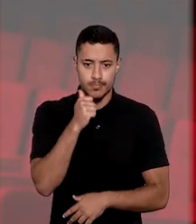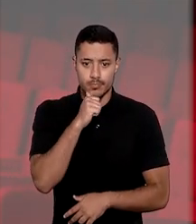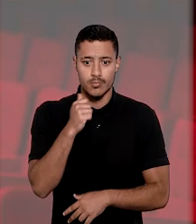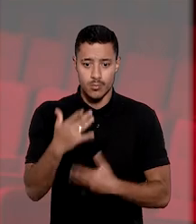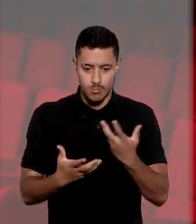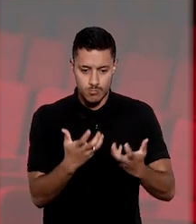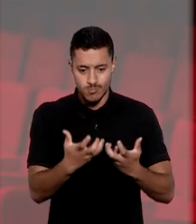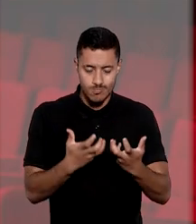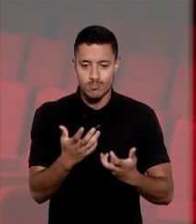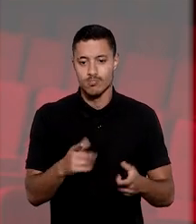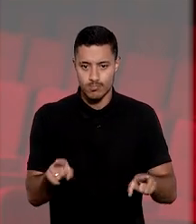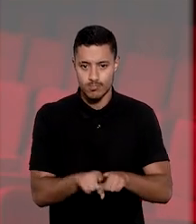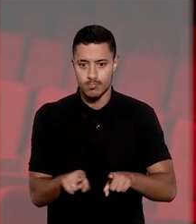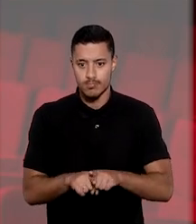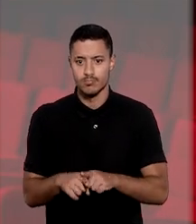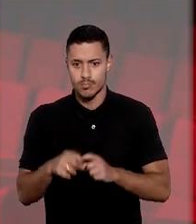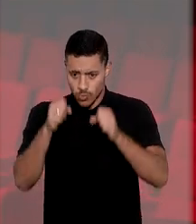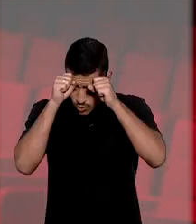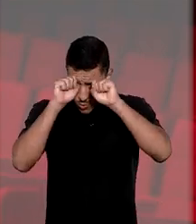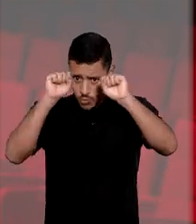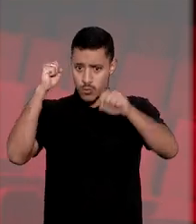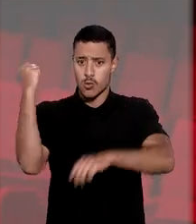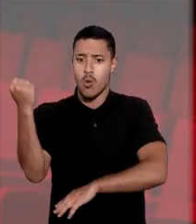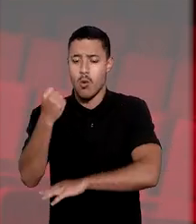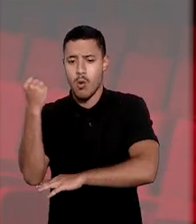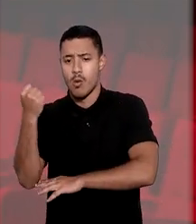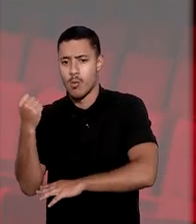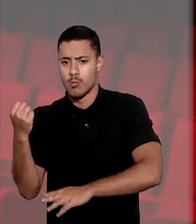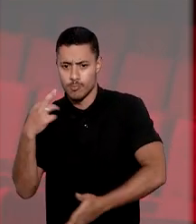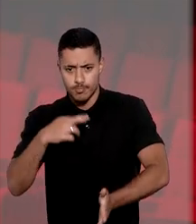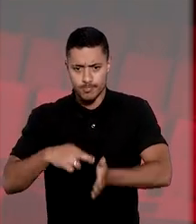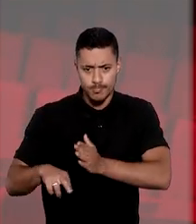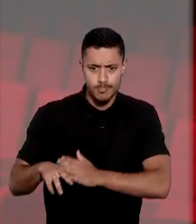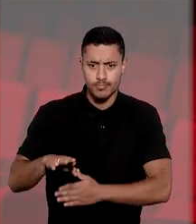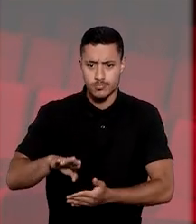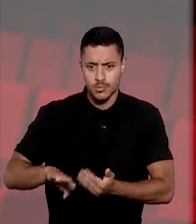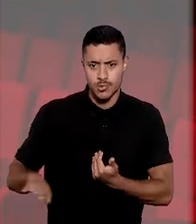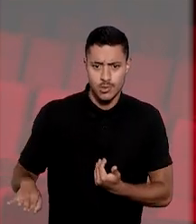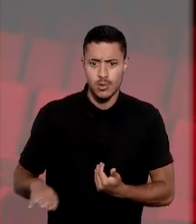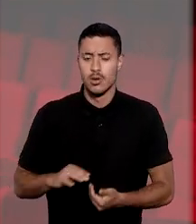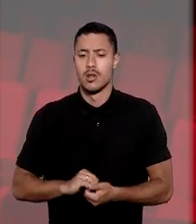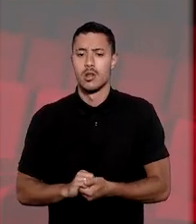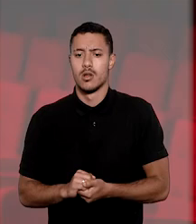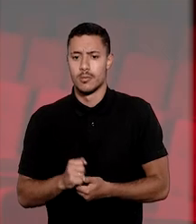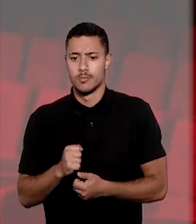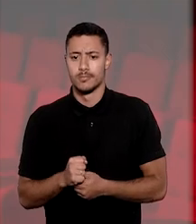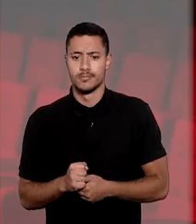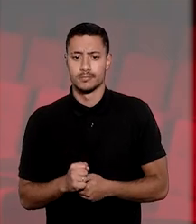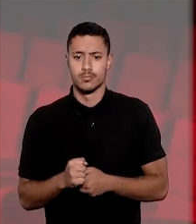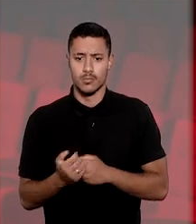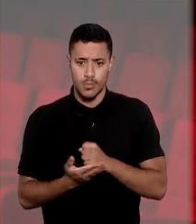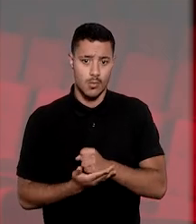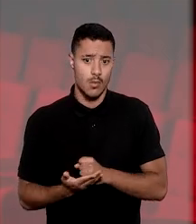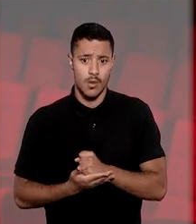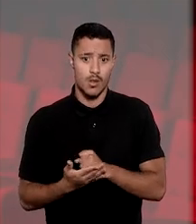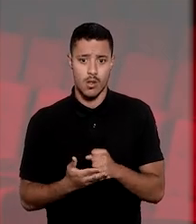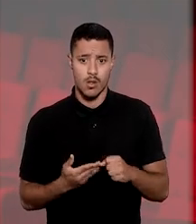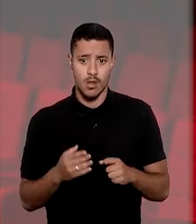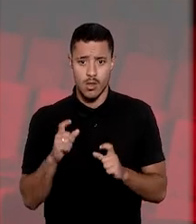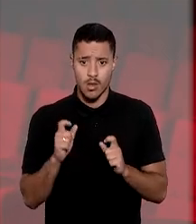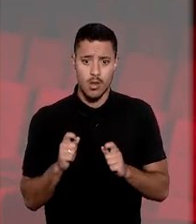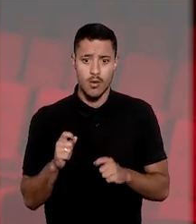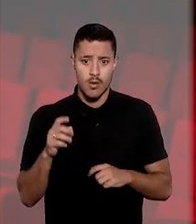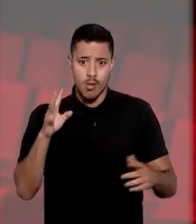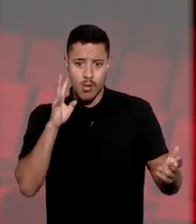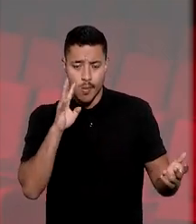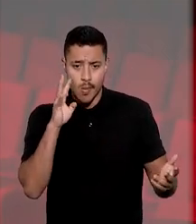incêndio. O Tribunal de Justiça do Rio Grande do Sul negou a retirada das gravações dos autos sob fundamento de que a diligência foi